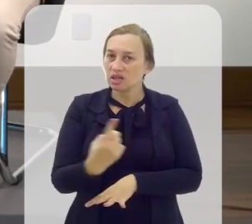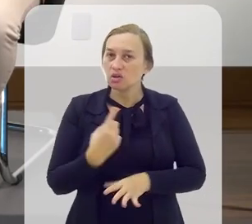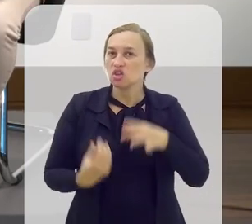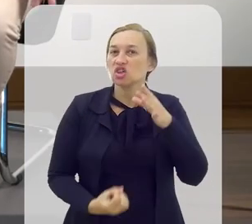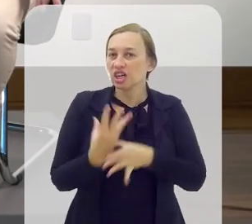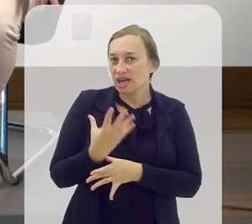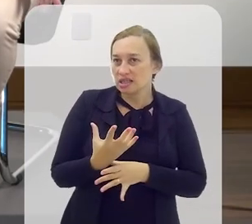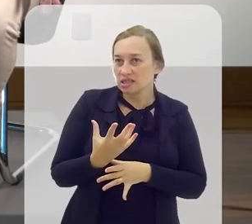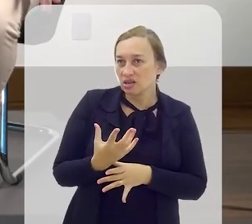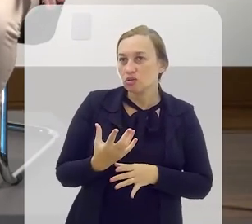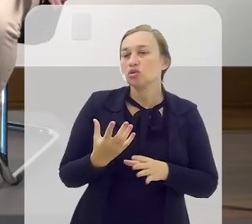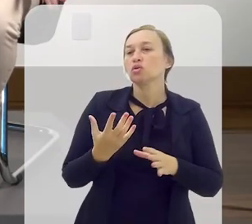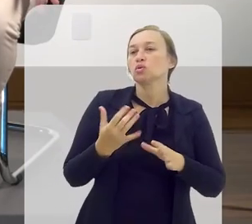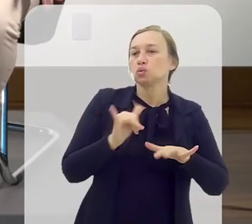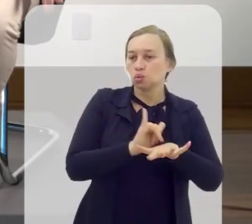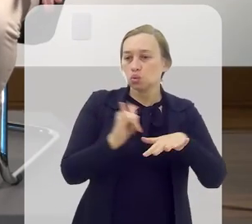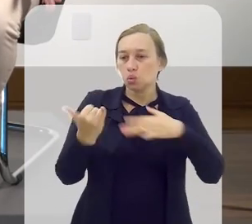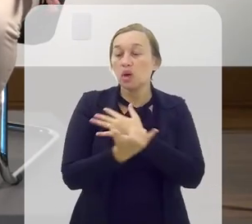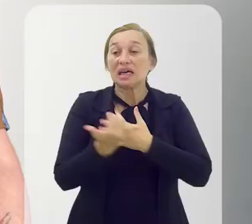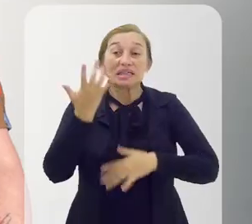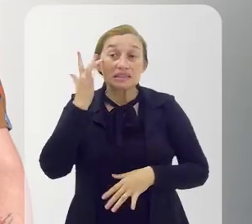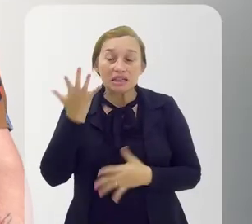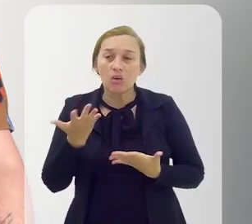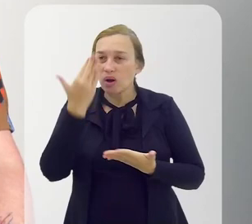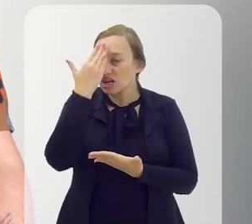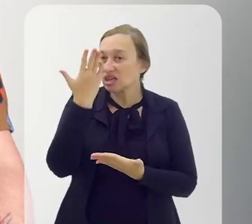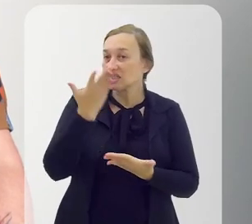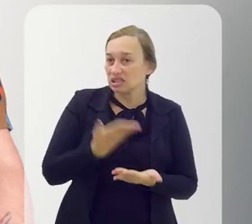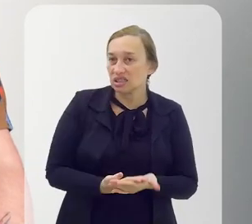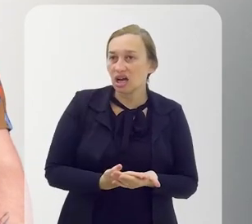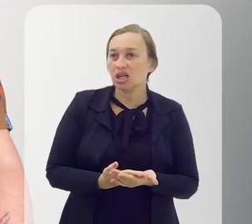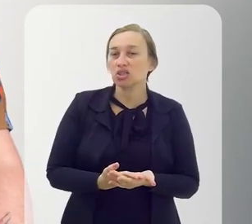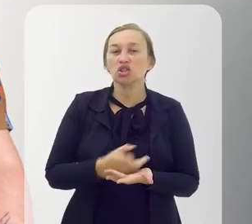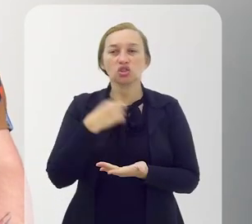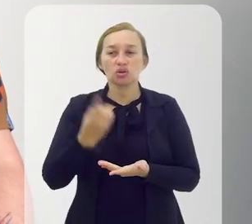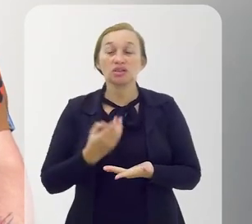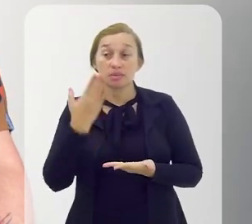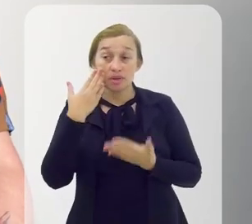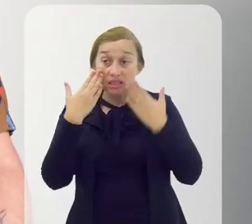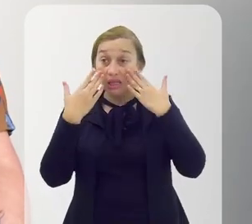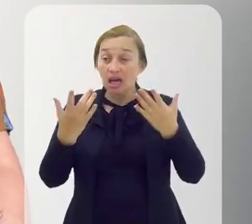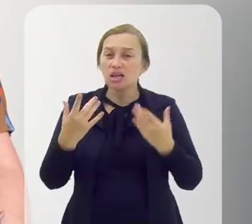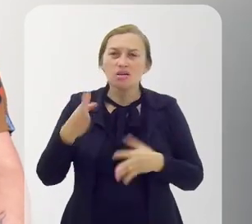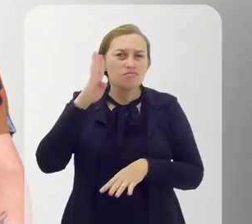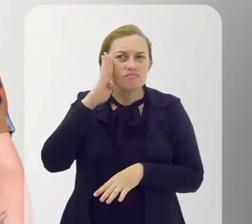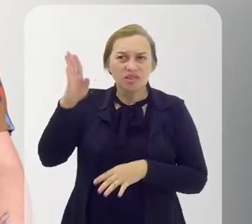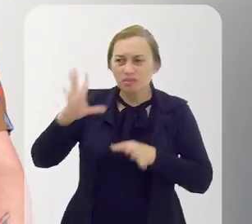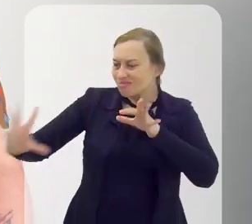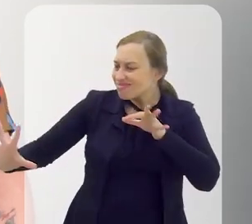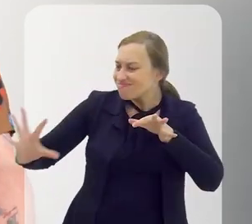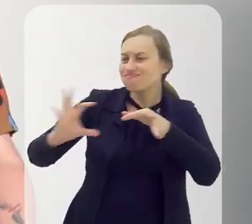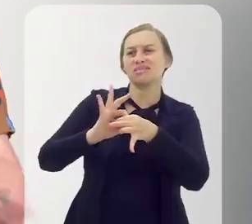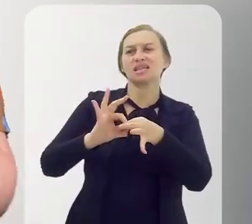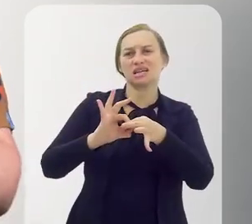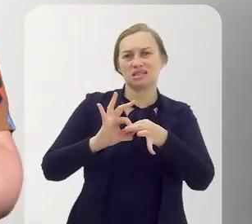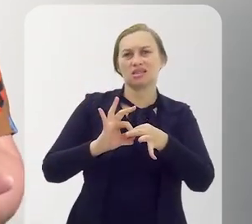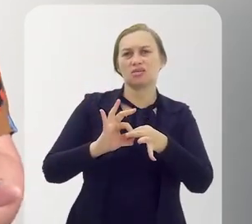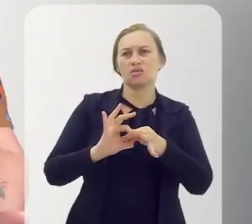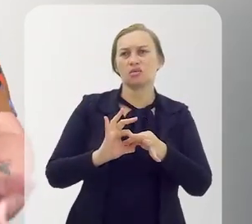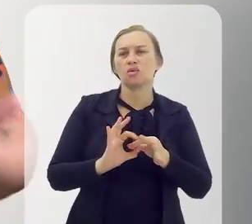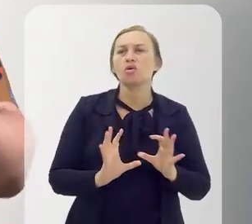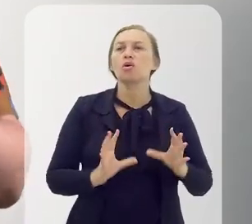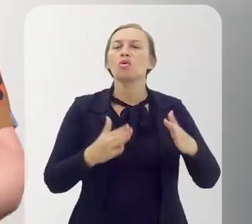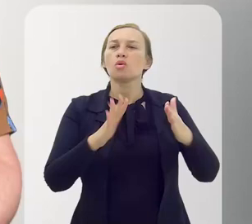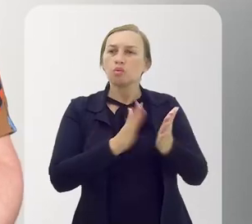tem dado muita liberdade para a gente na criação dos enredos. Então, a gente tem confiado muito no que a gente tem apresentado, principalmente por essa